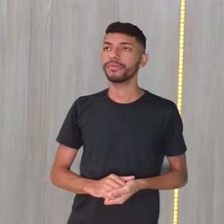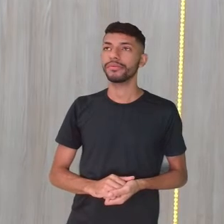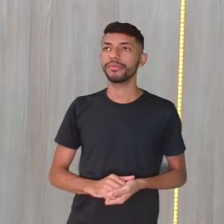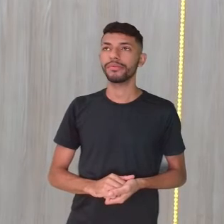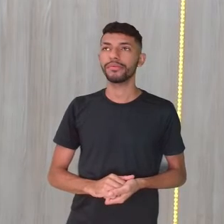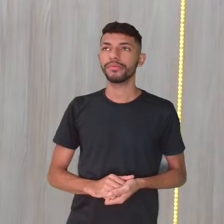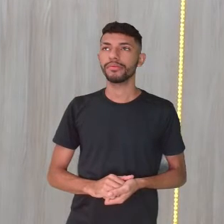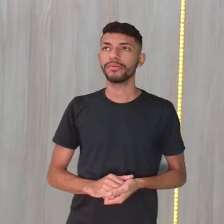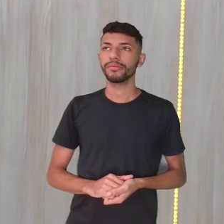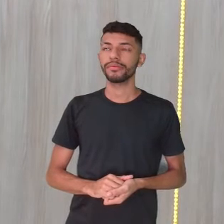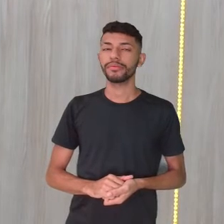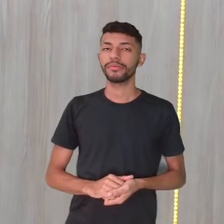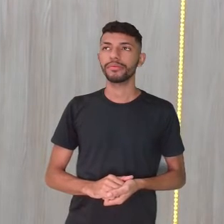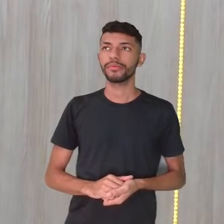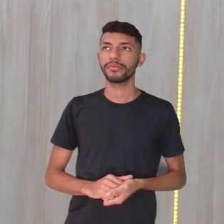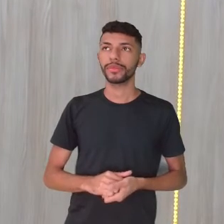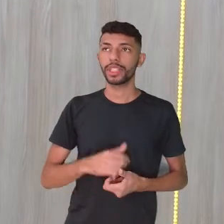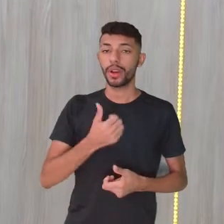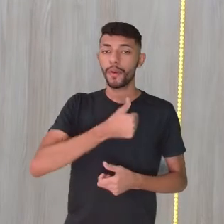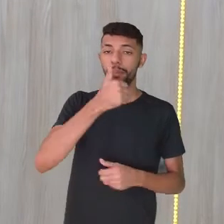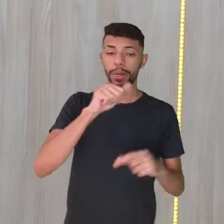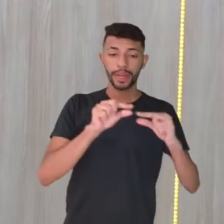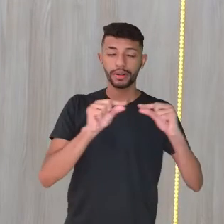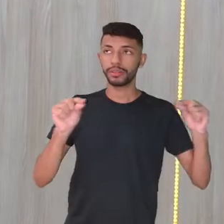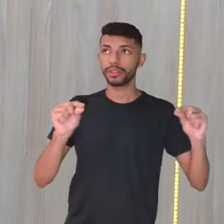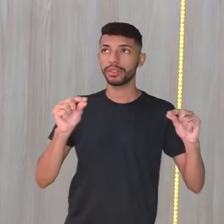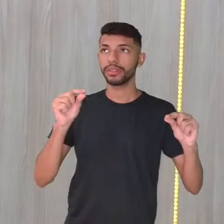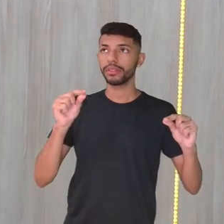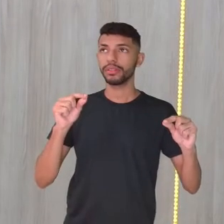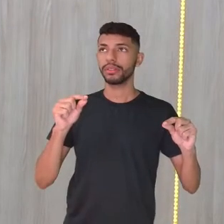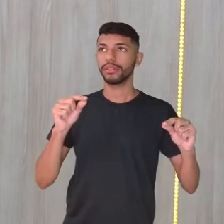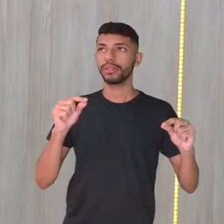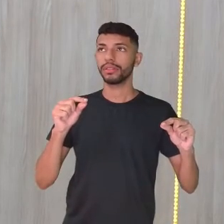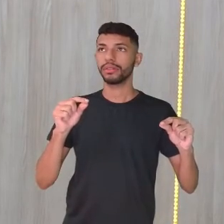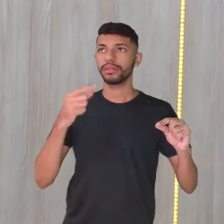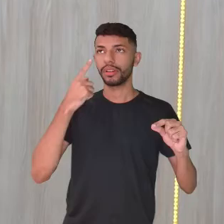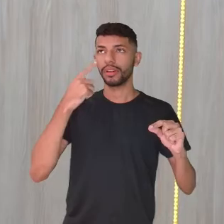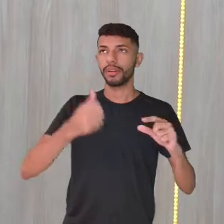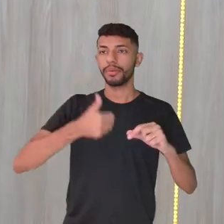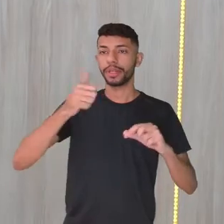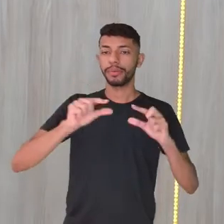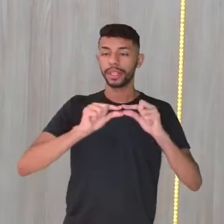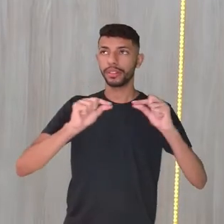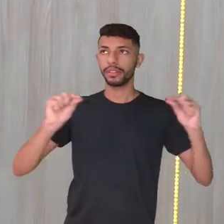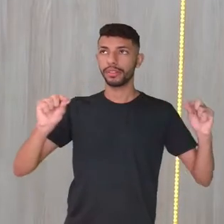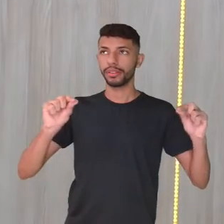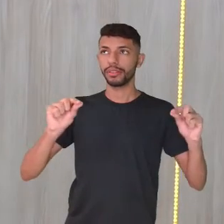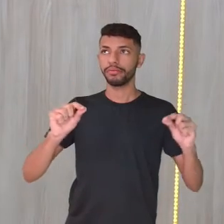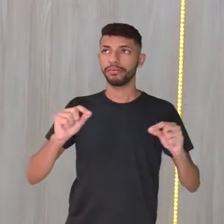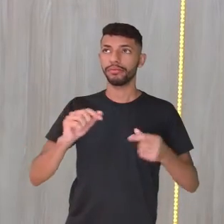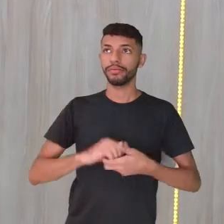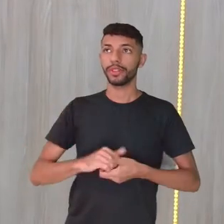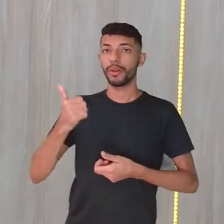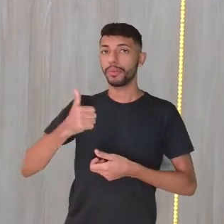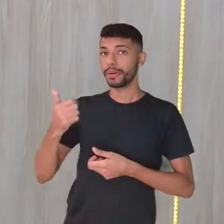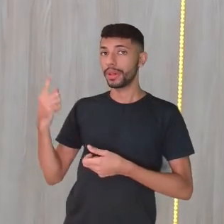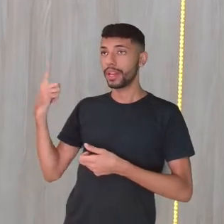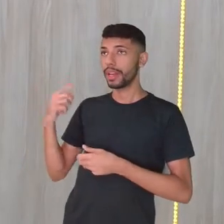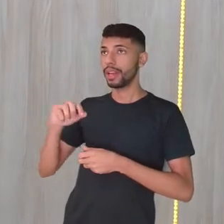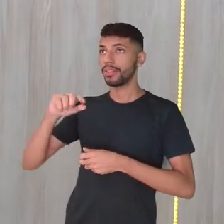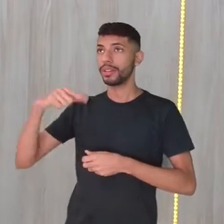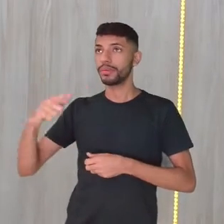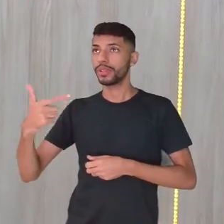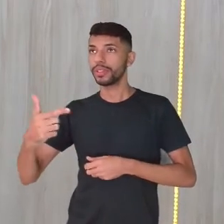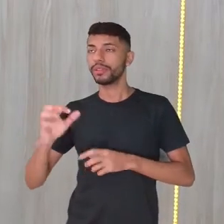E na primeira alternativa, aqui no primeiro espaço, aqui. Ah, não, gente. Isso aqui é o primeiro espaço. O segundo espaço é esse aqui. Quase que